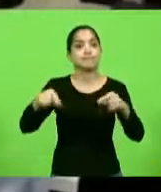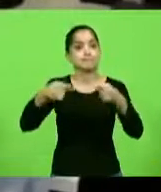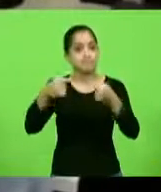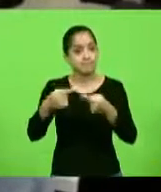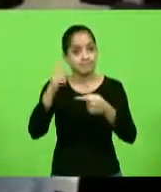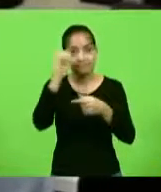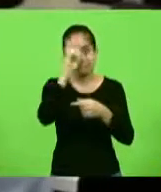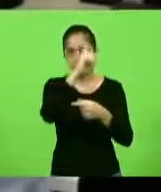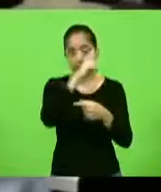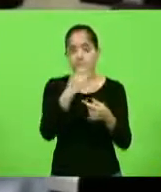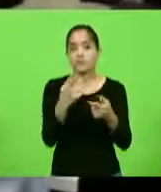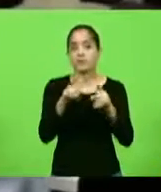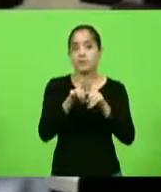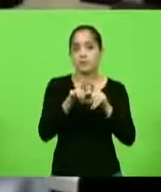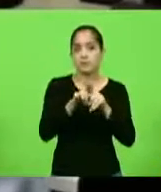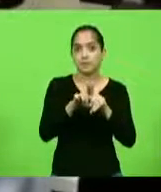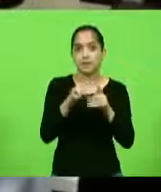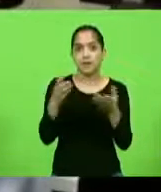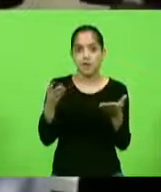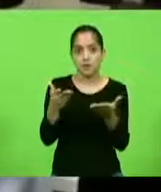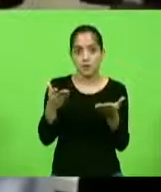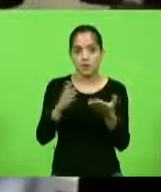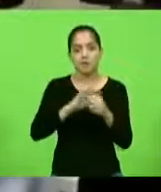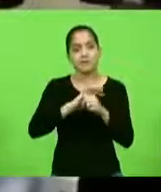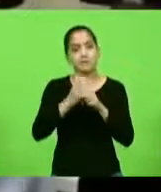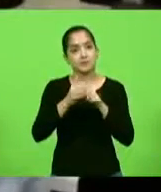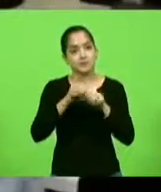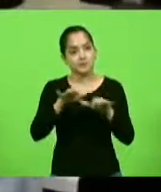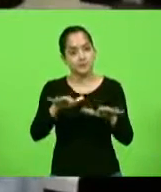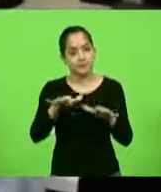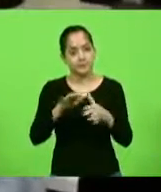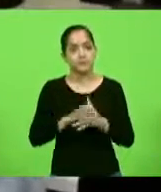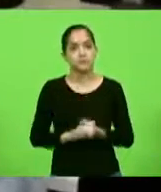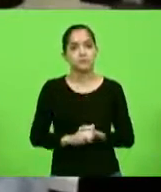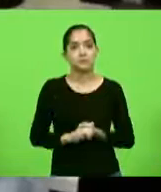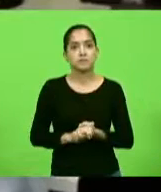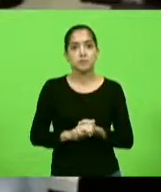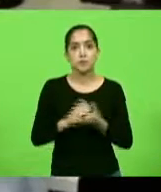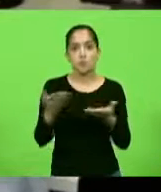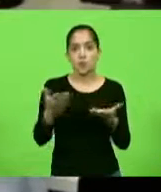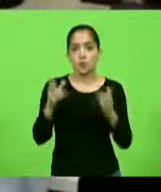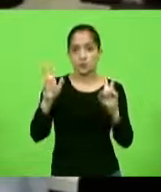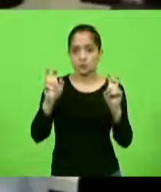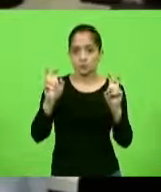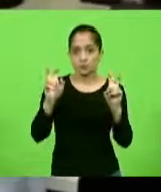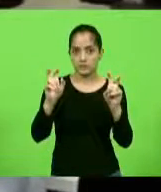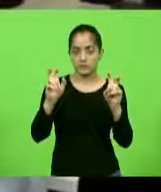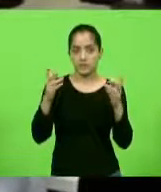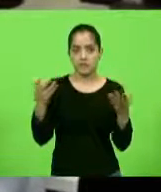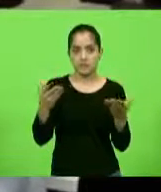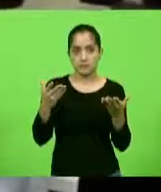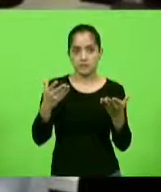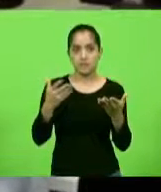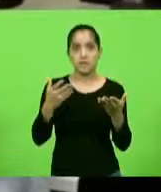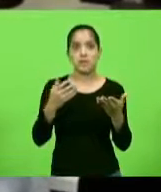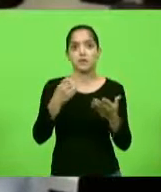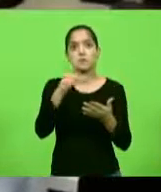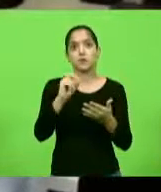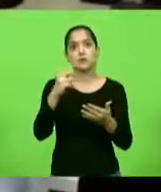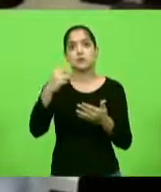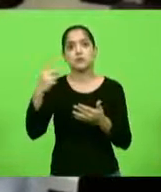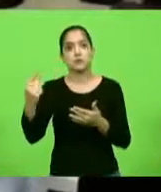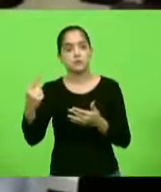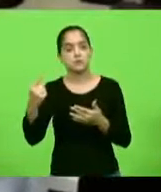dificuldades, inclusive essa pandemia. O tema deste ano para a campanha da Organização